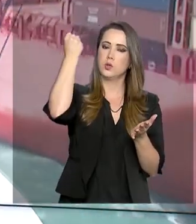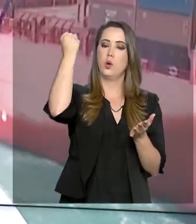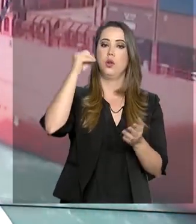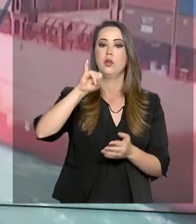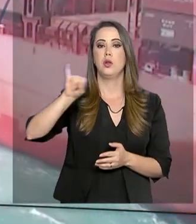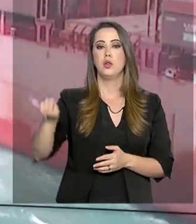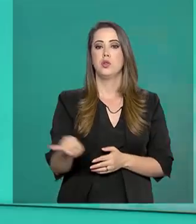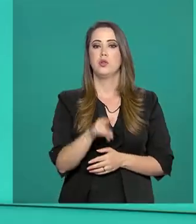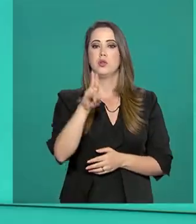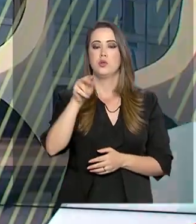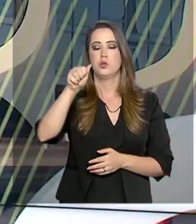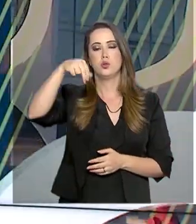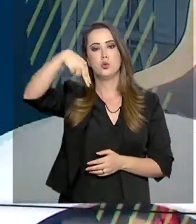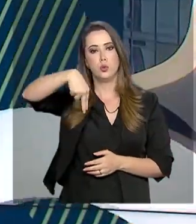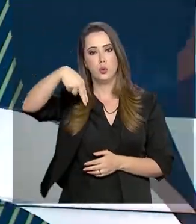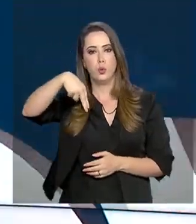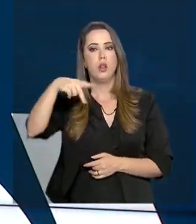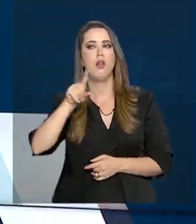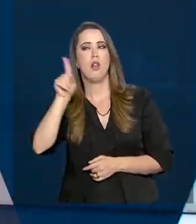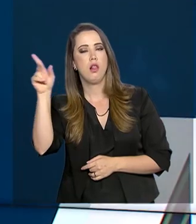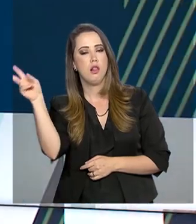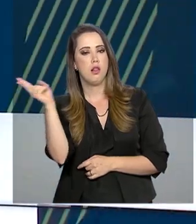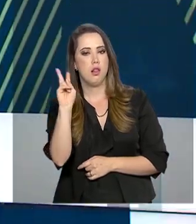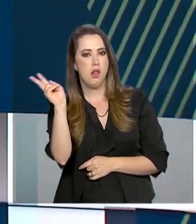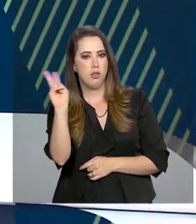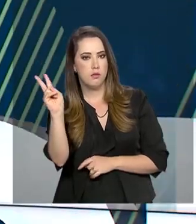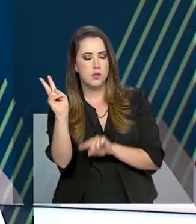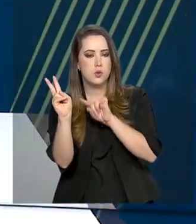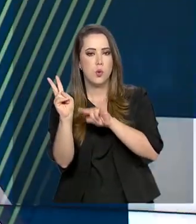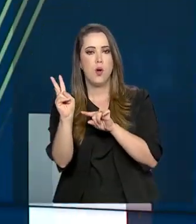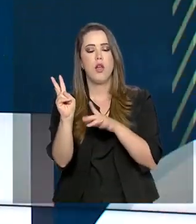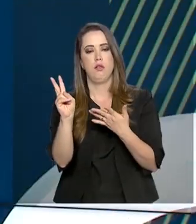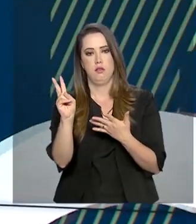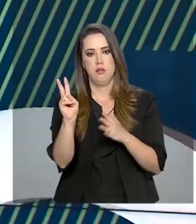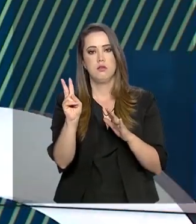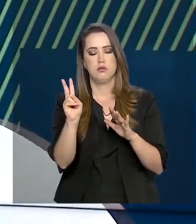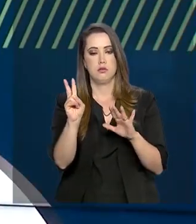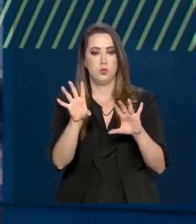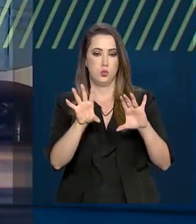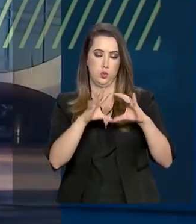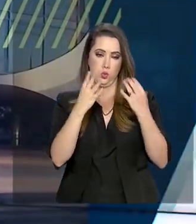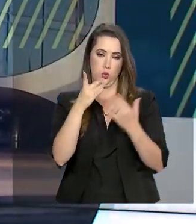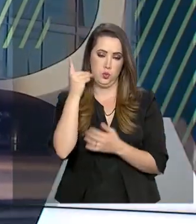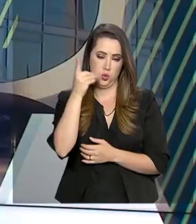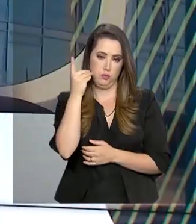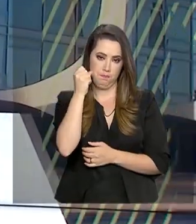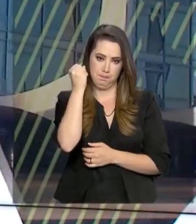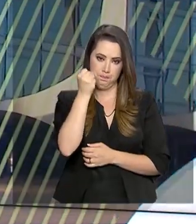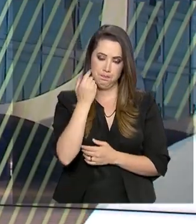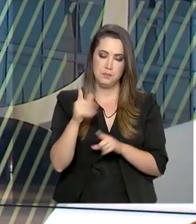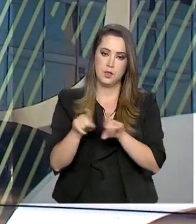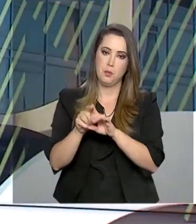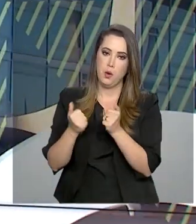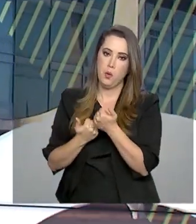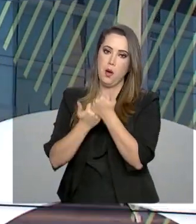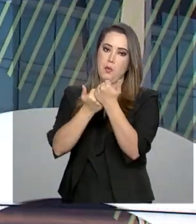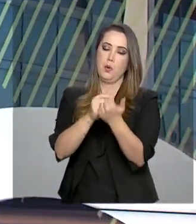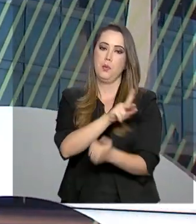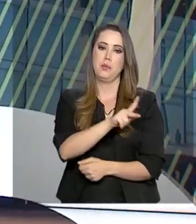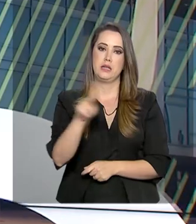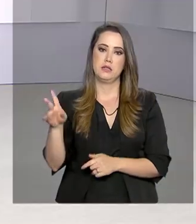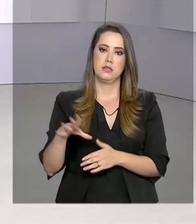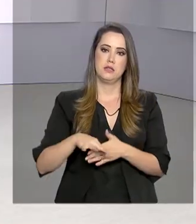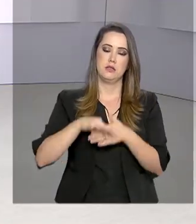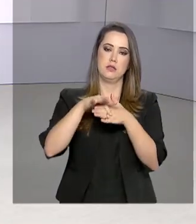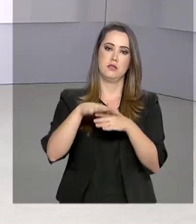presidente da Assembleia Nacional da Venezuela. A nota reitera também o apoio a Guaidó como presidente encarregado do